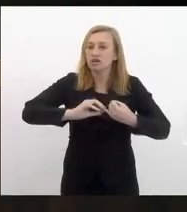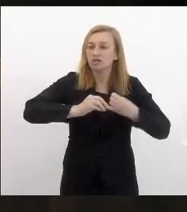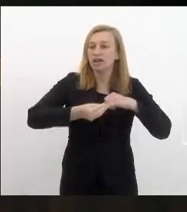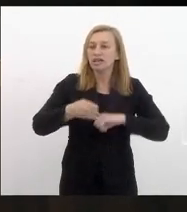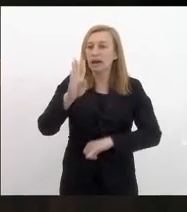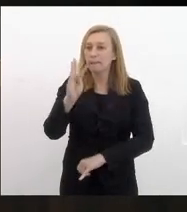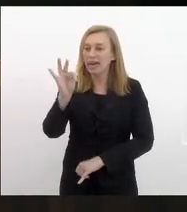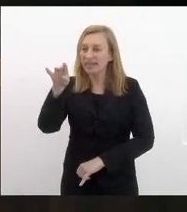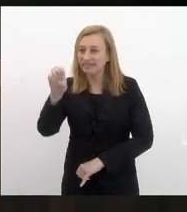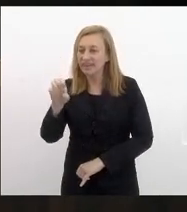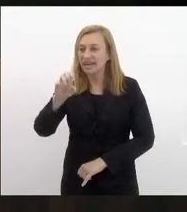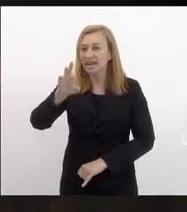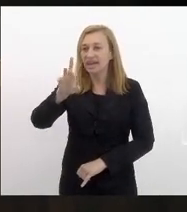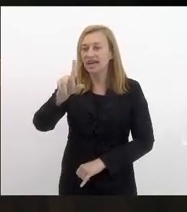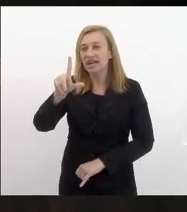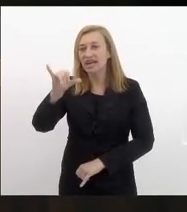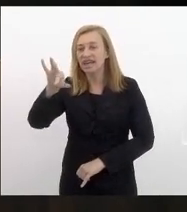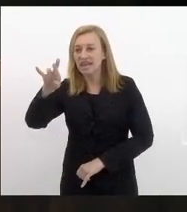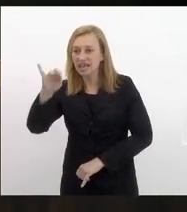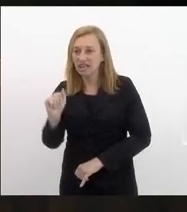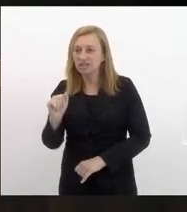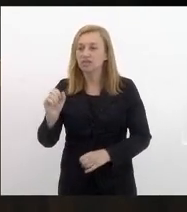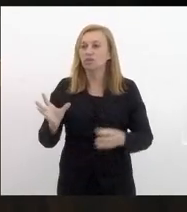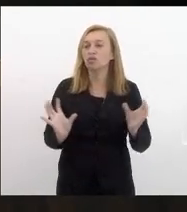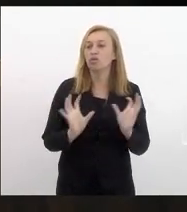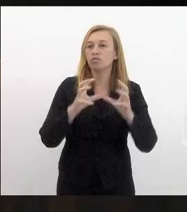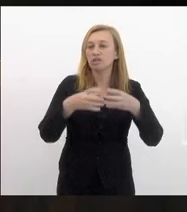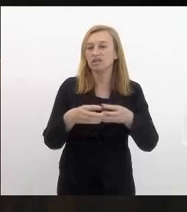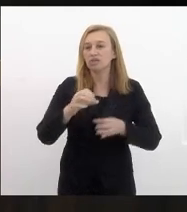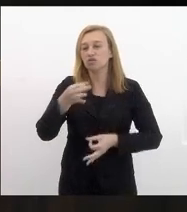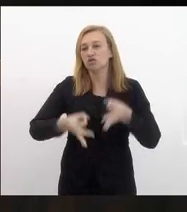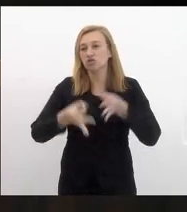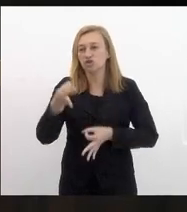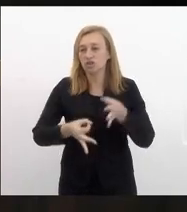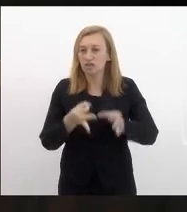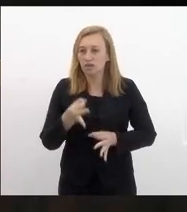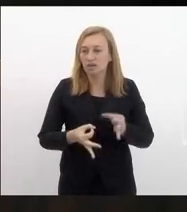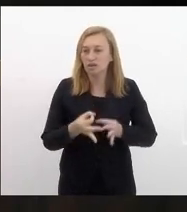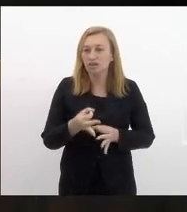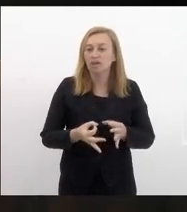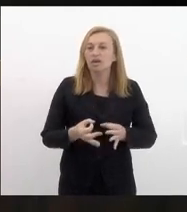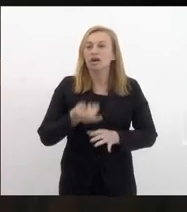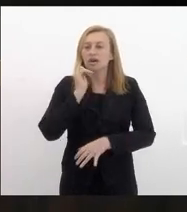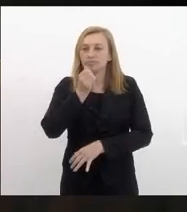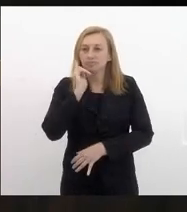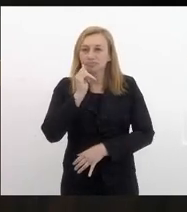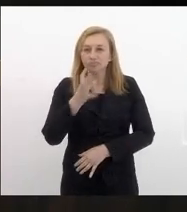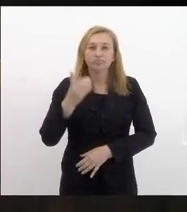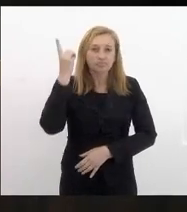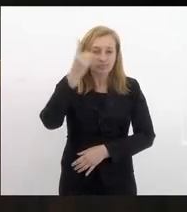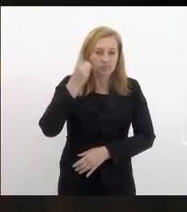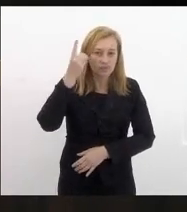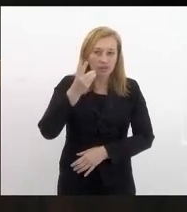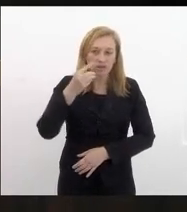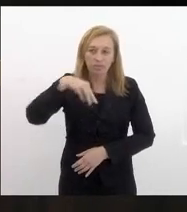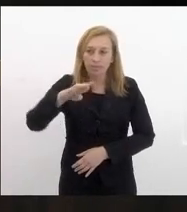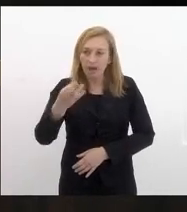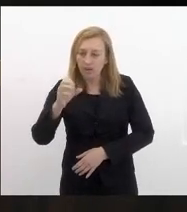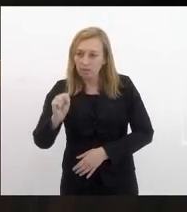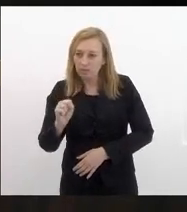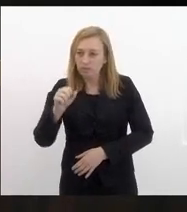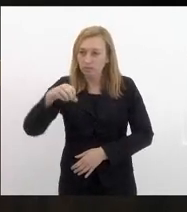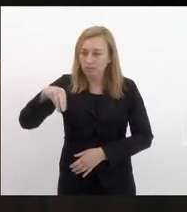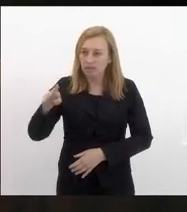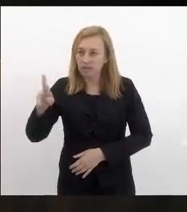para esses seres da Comissão de Constituição e Justiça pela Juridicidade relator deputado Marcos Miller pendente de parecer